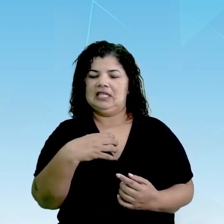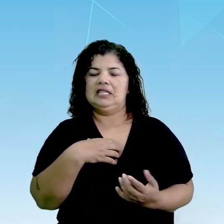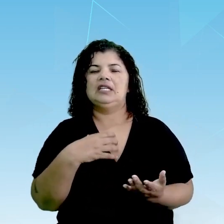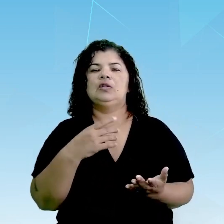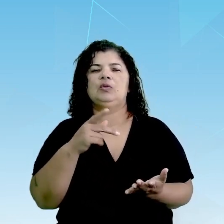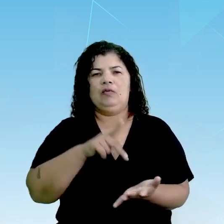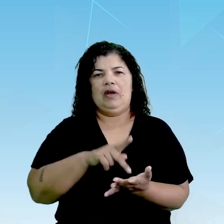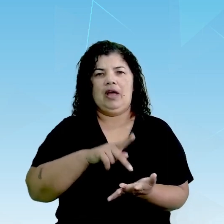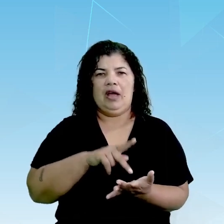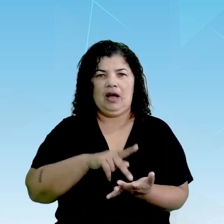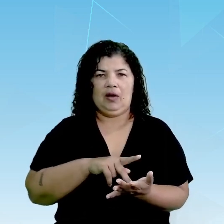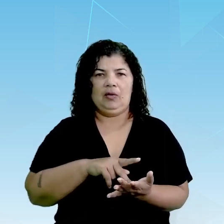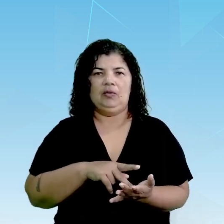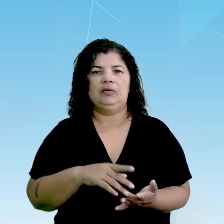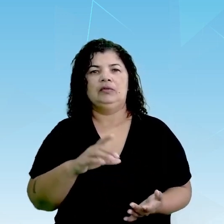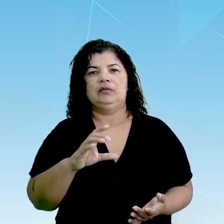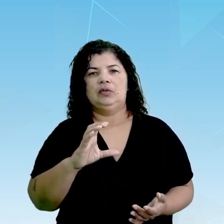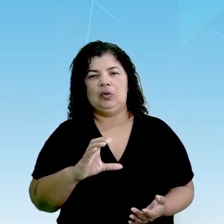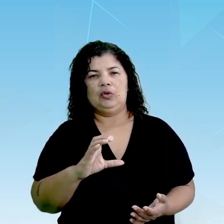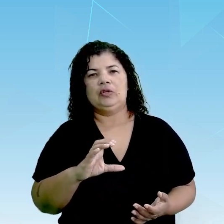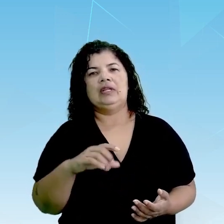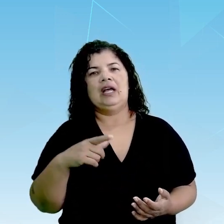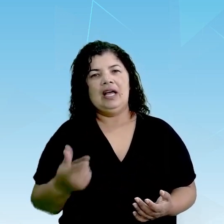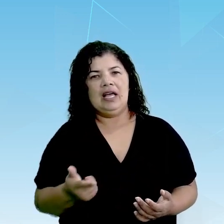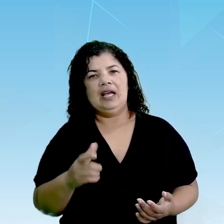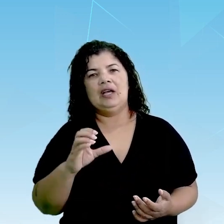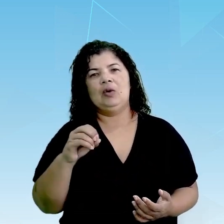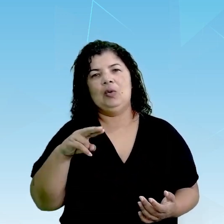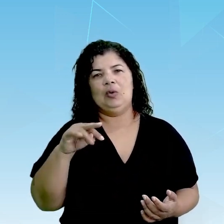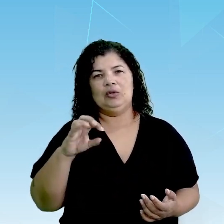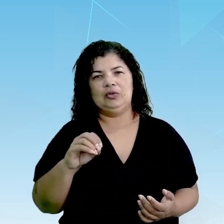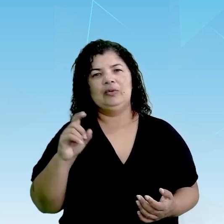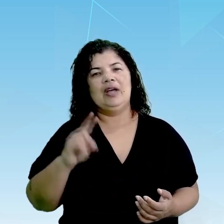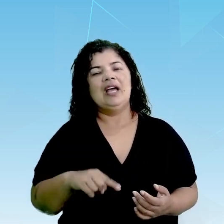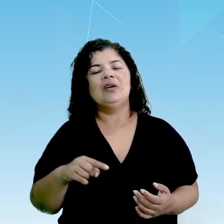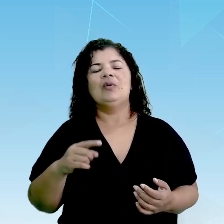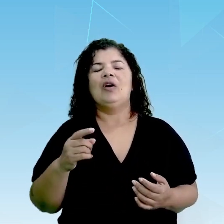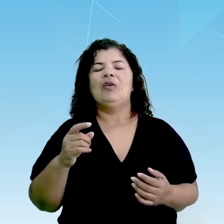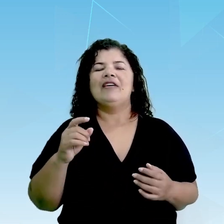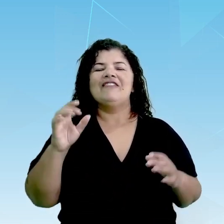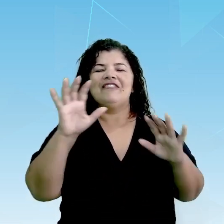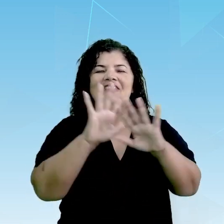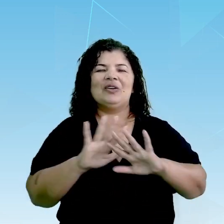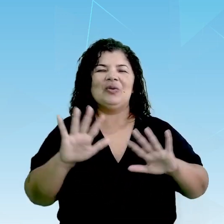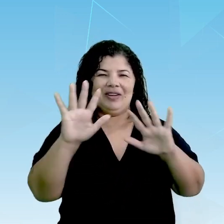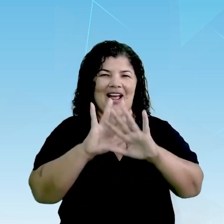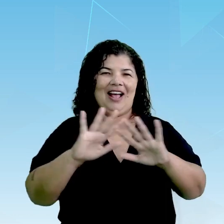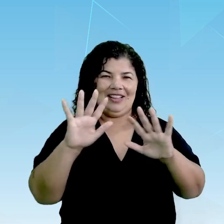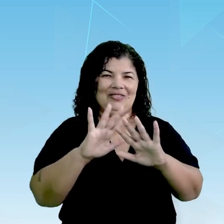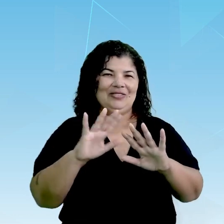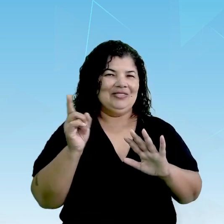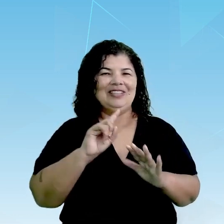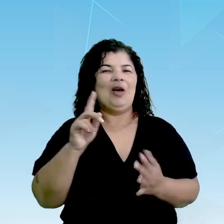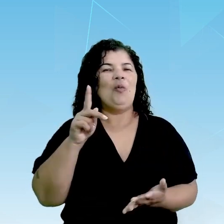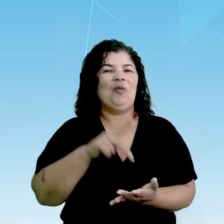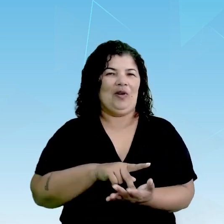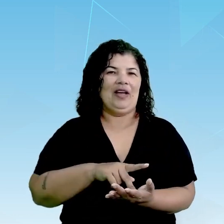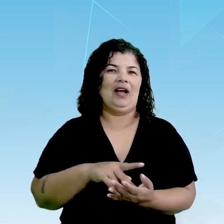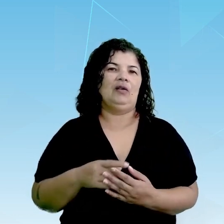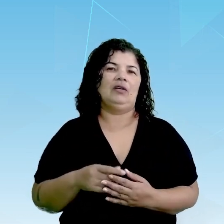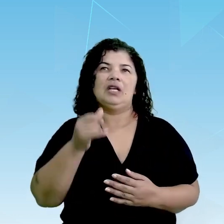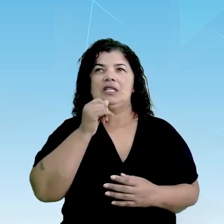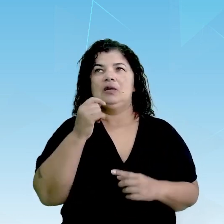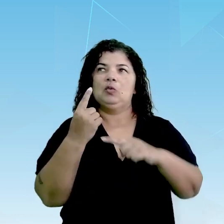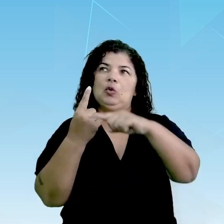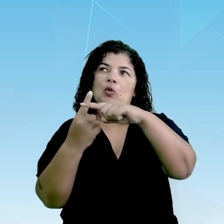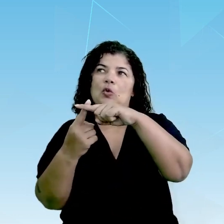Conotar tem C, C de conto, sentido figurado. Quando eu digo assim, vejam só, a cruz